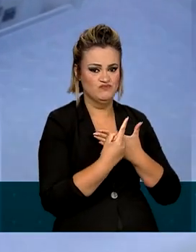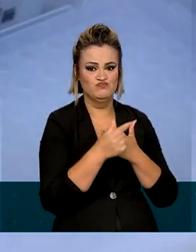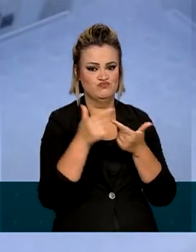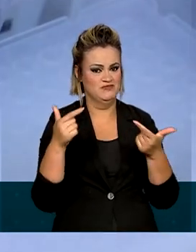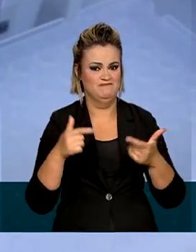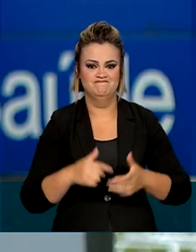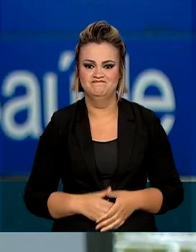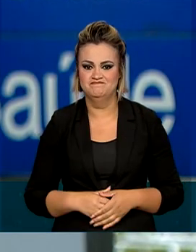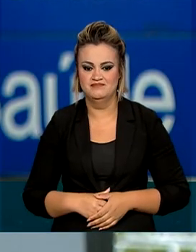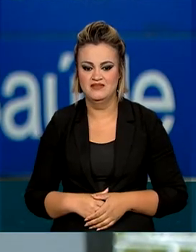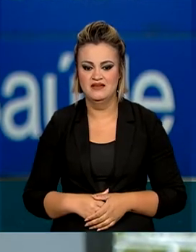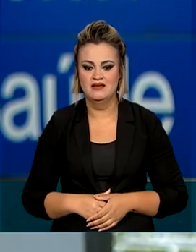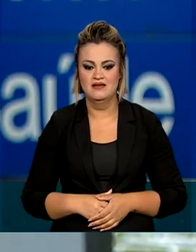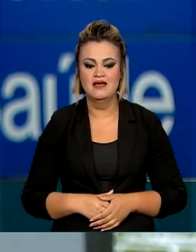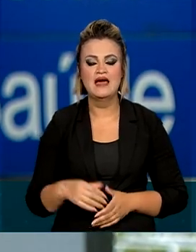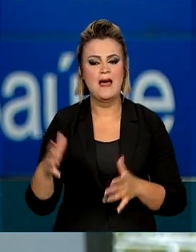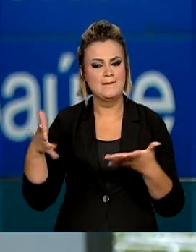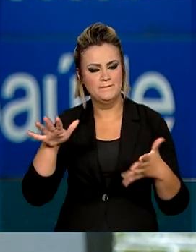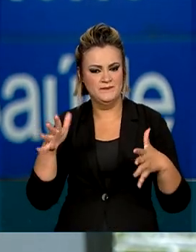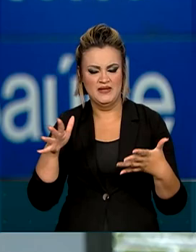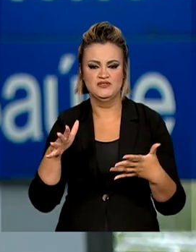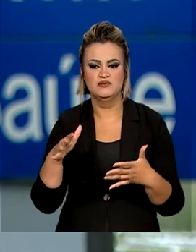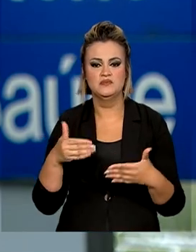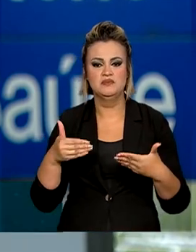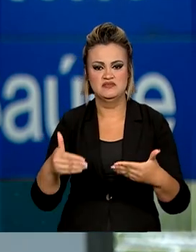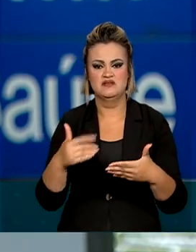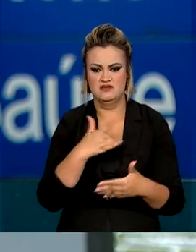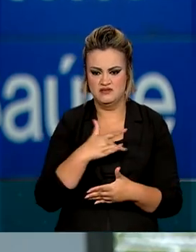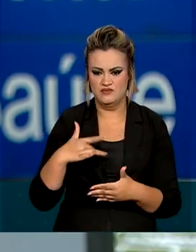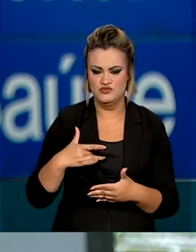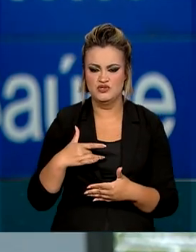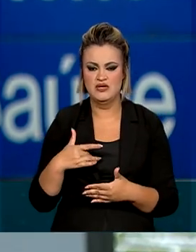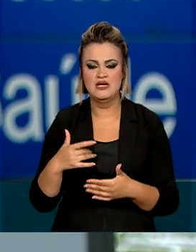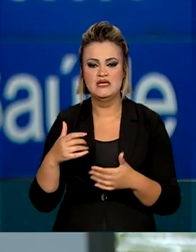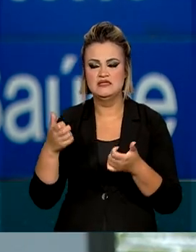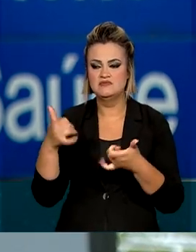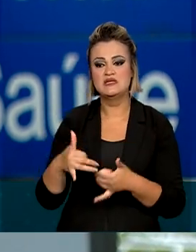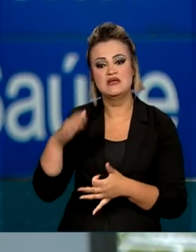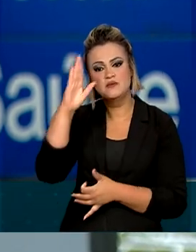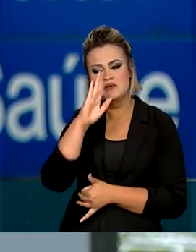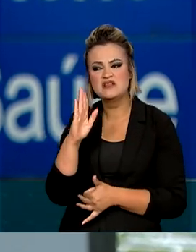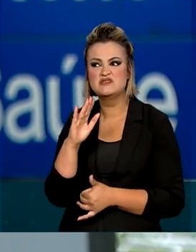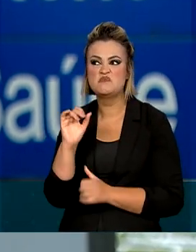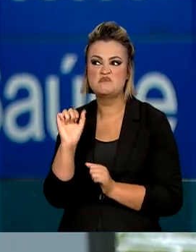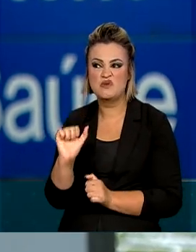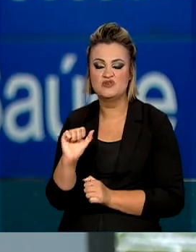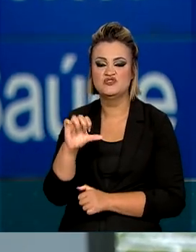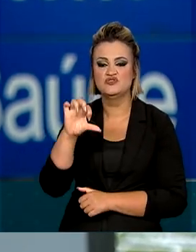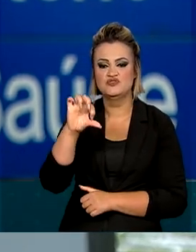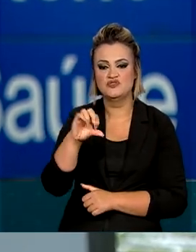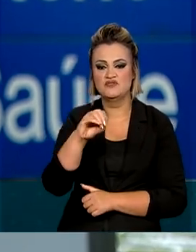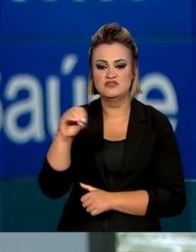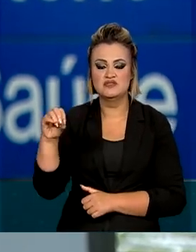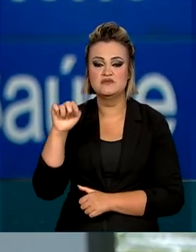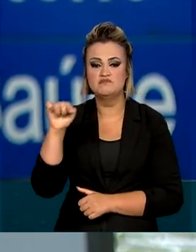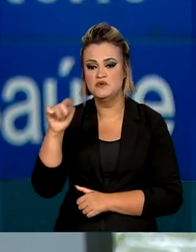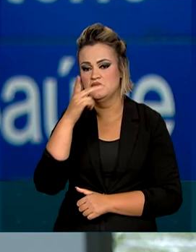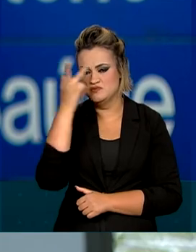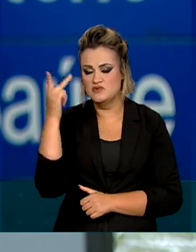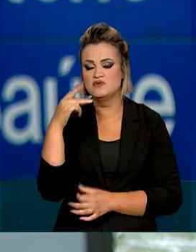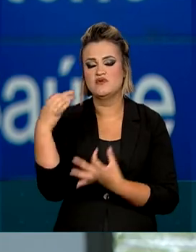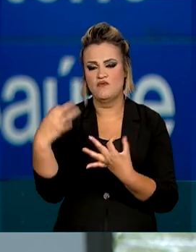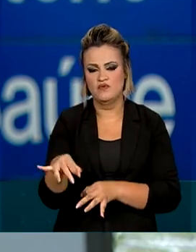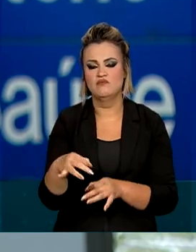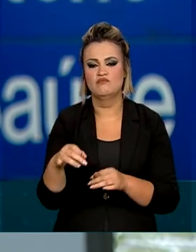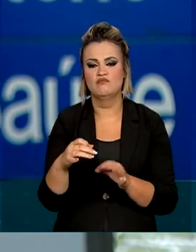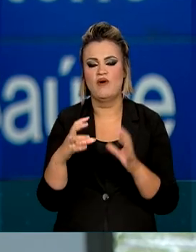de doenças. Segundo estimativas do Ministério da Saúde, no Brasil, 900 mil pessoas vivem com